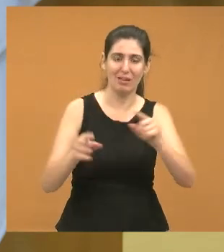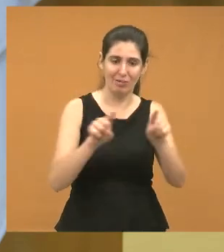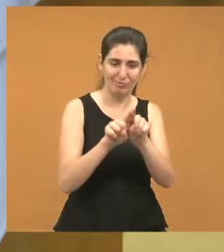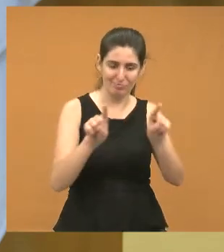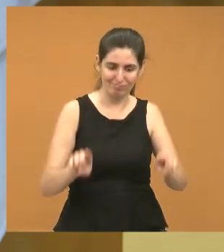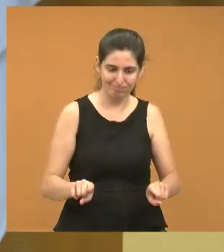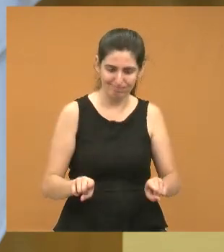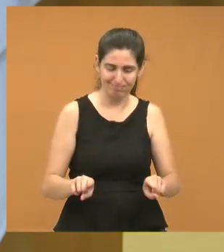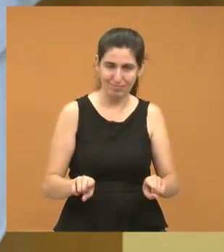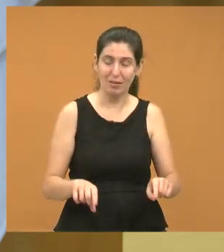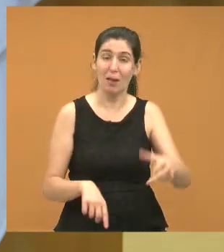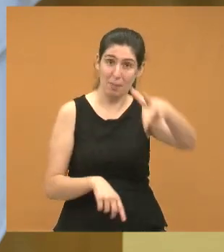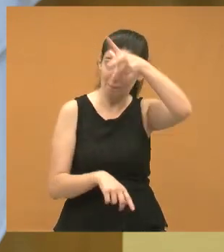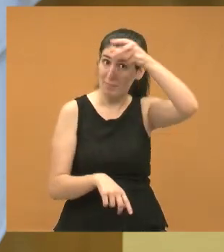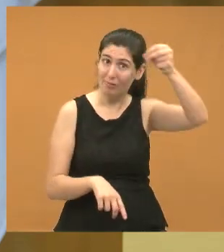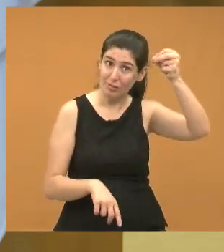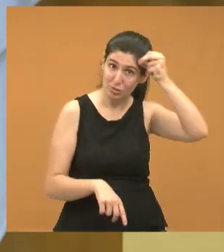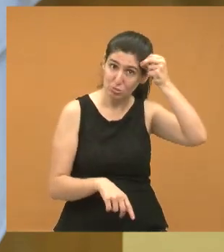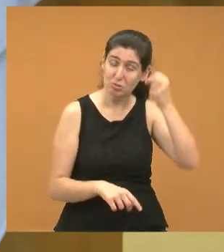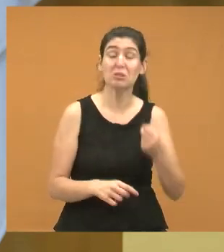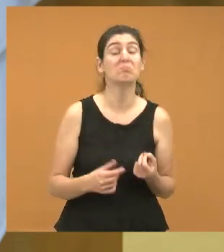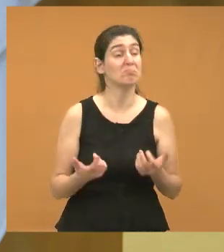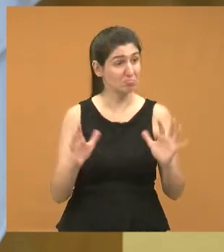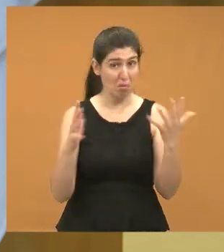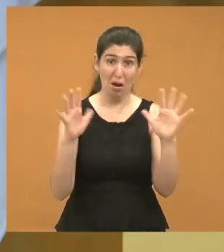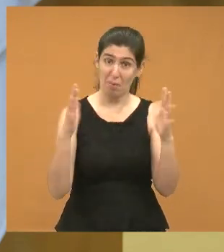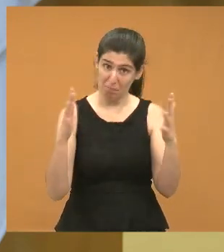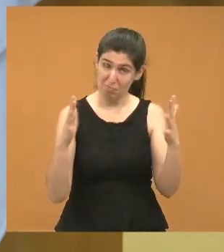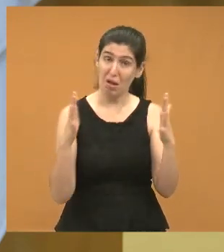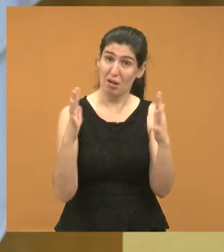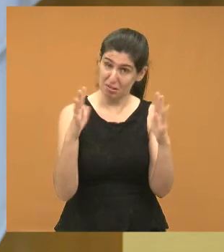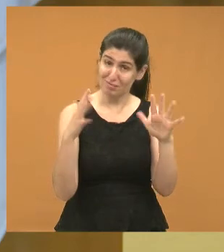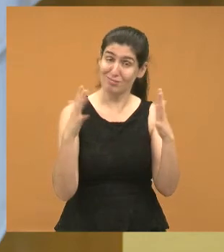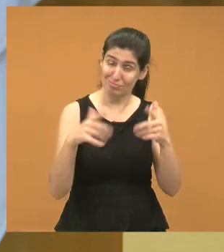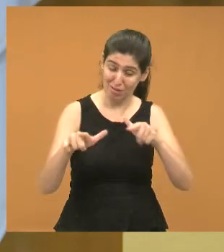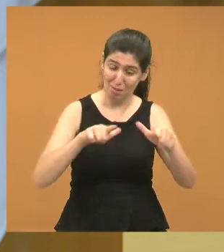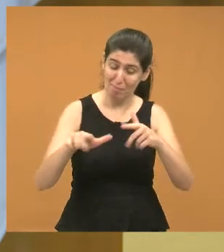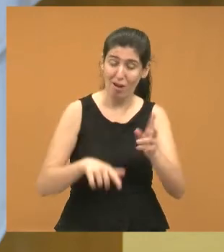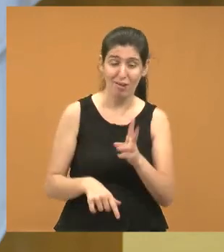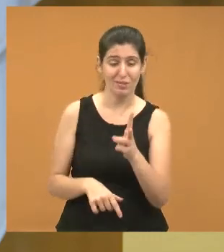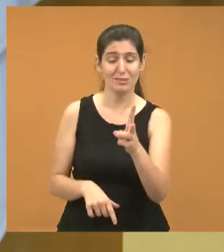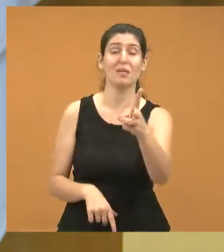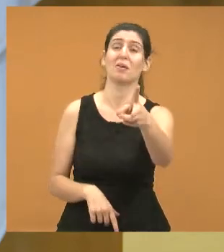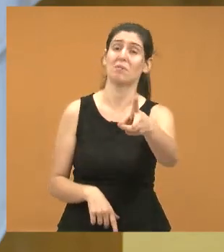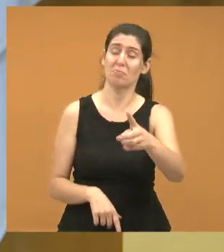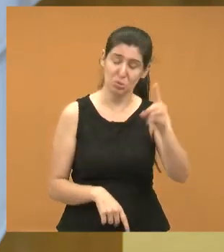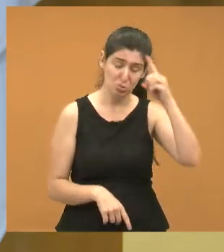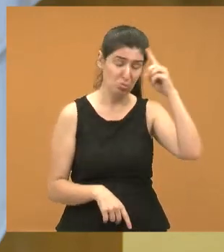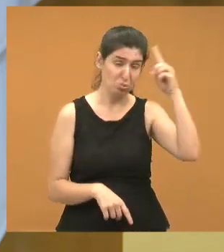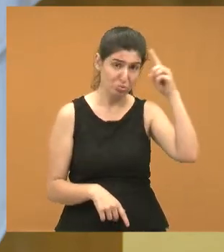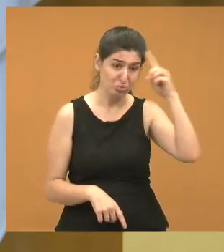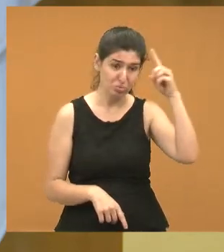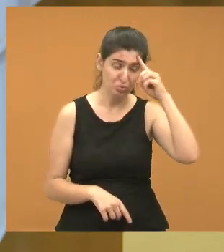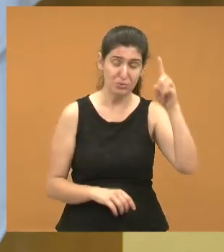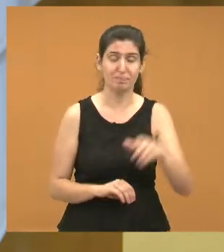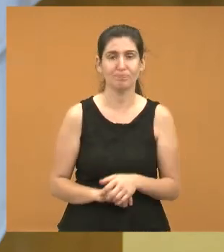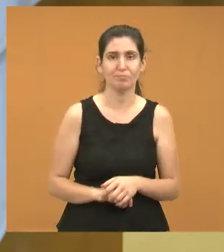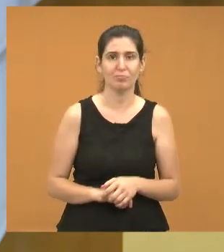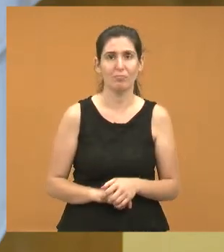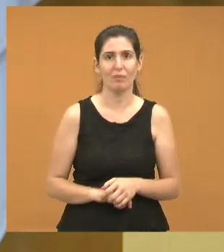que carregam essa máquina aí, esses trabalhos prestados todos os dias, com exceção de